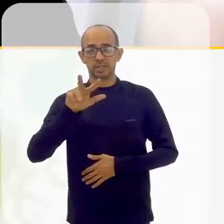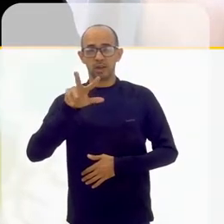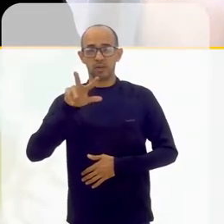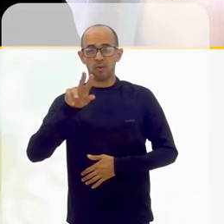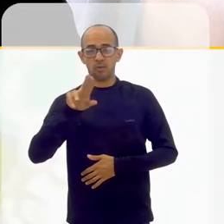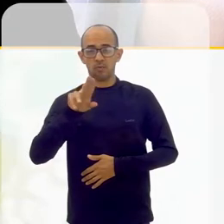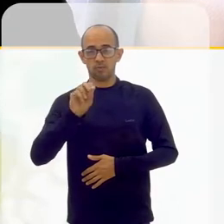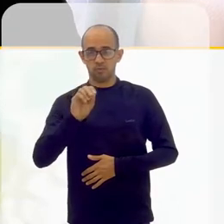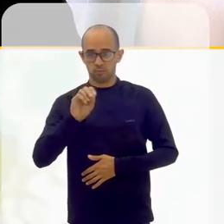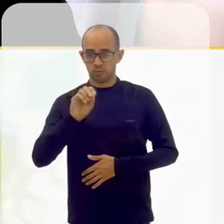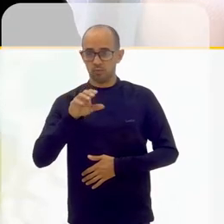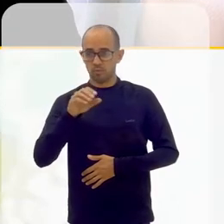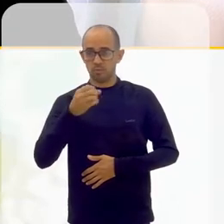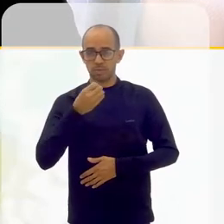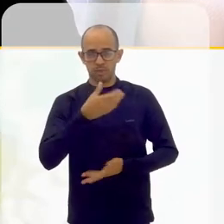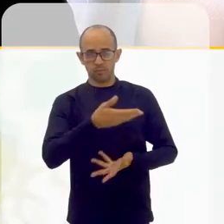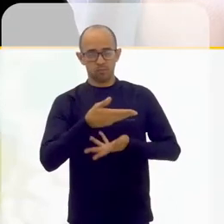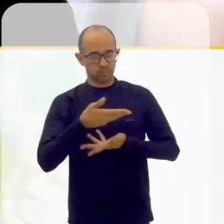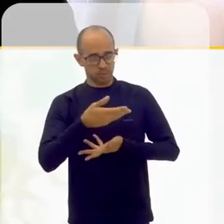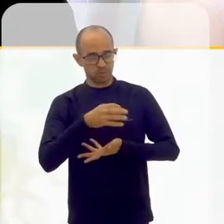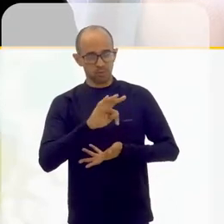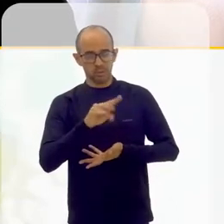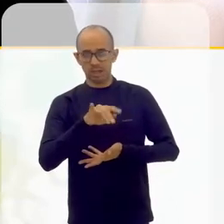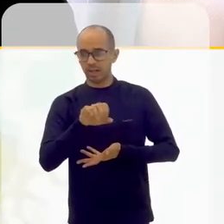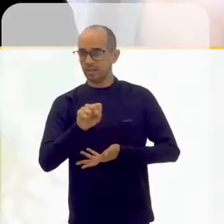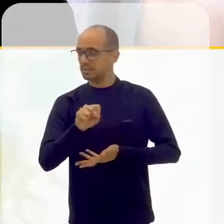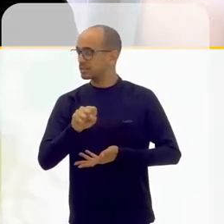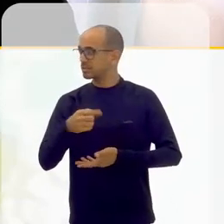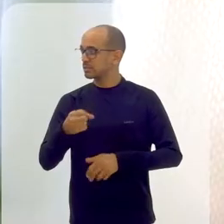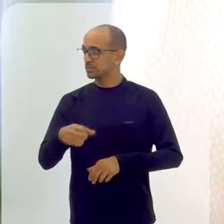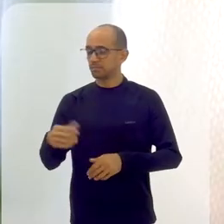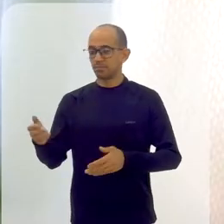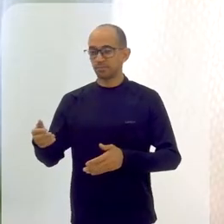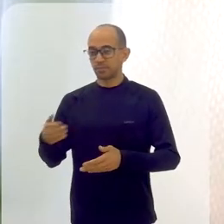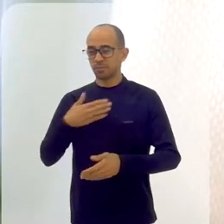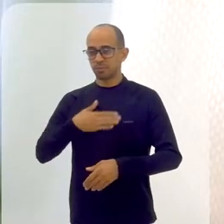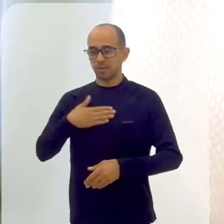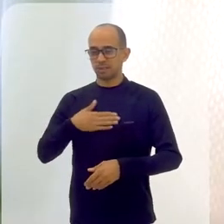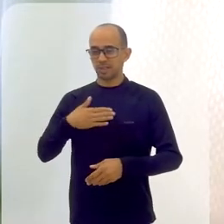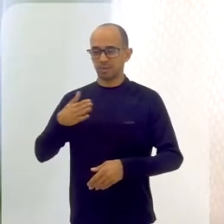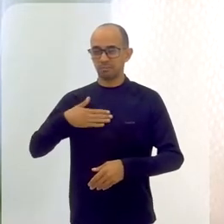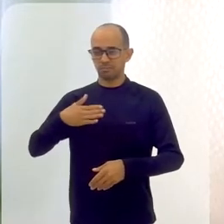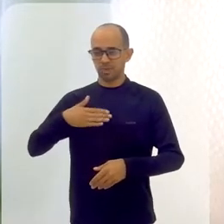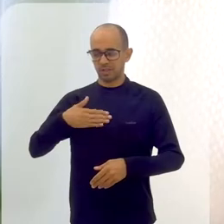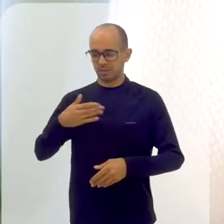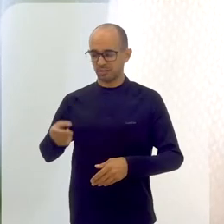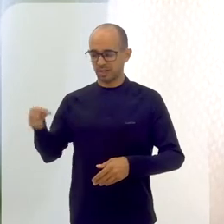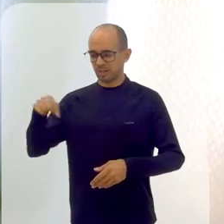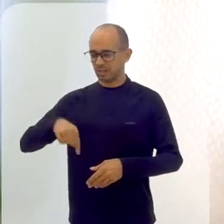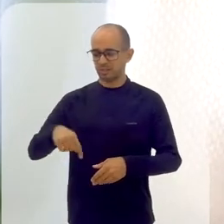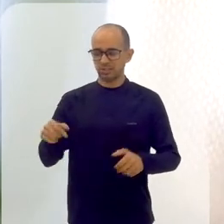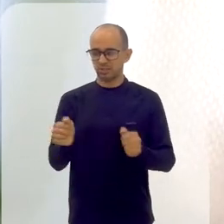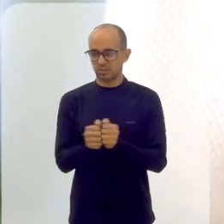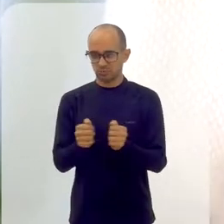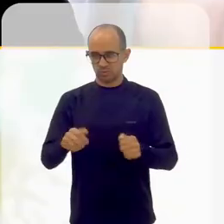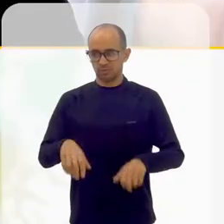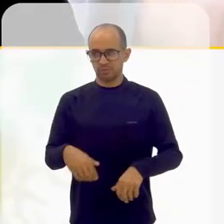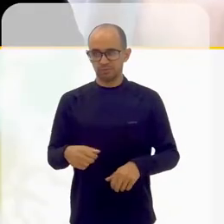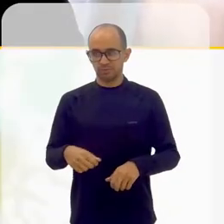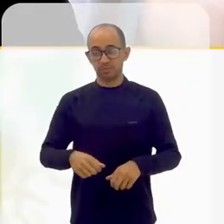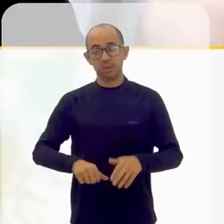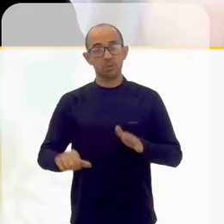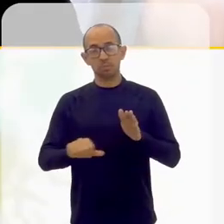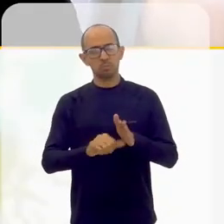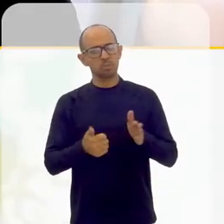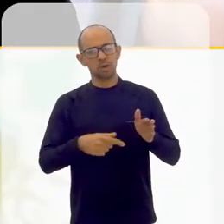-vindo aqui ao Educação. Um prazer receber você. Obrigado, Daniela. Um prazer enorme estar aqui com você. Então vamos